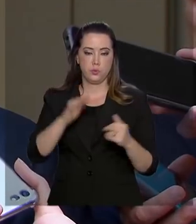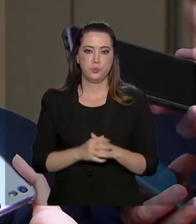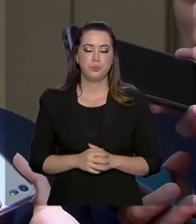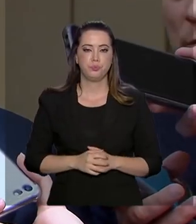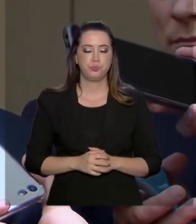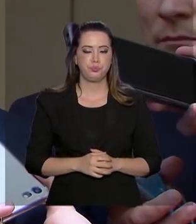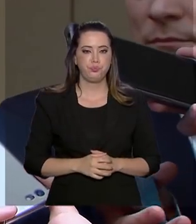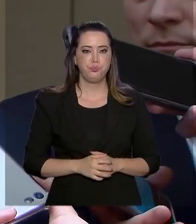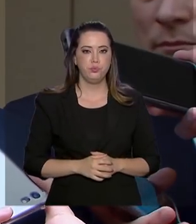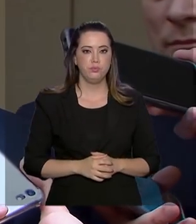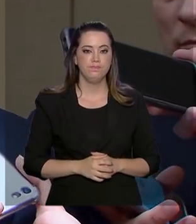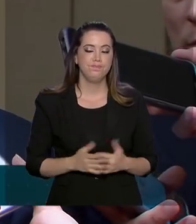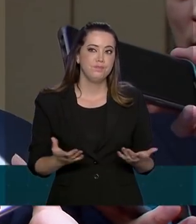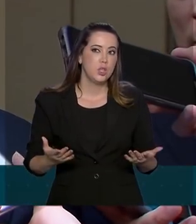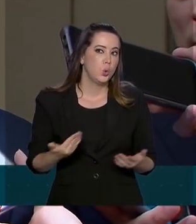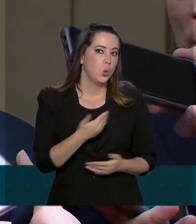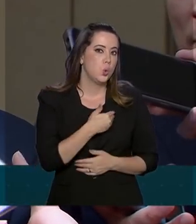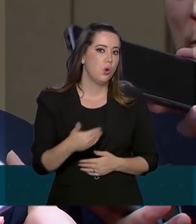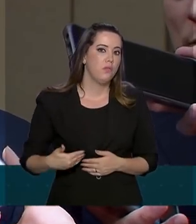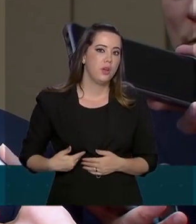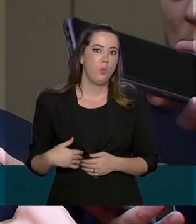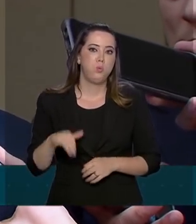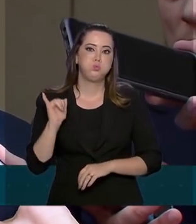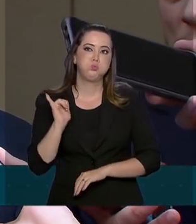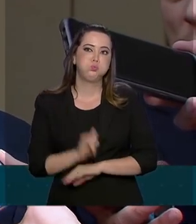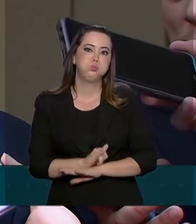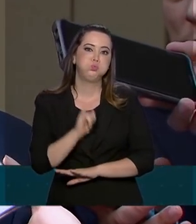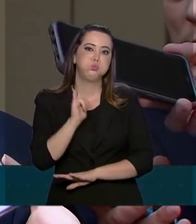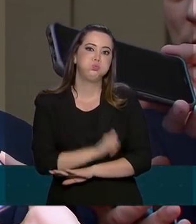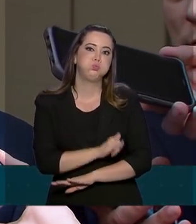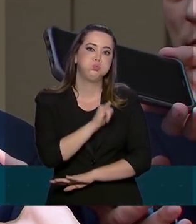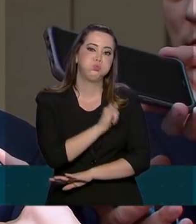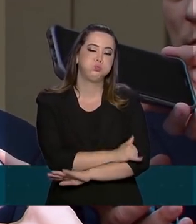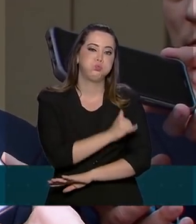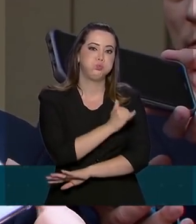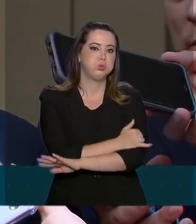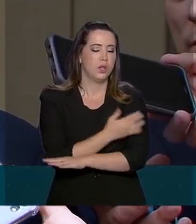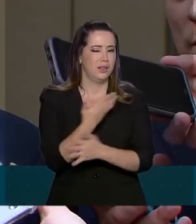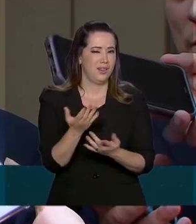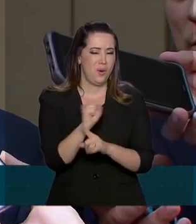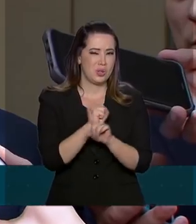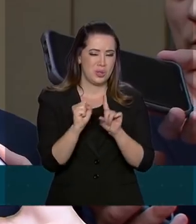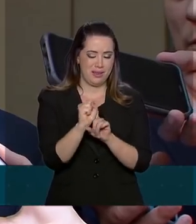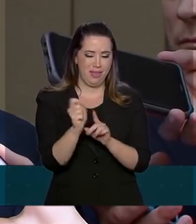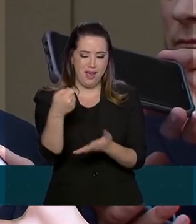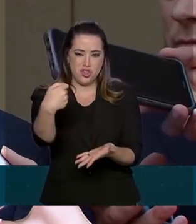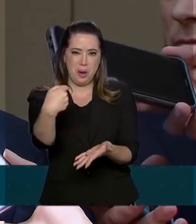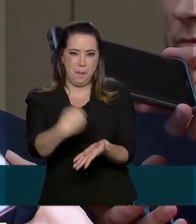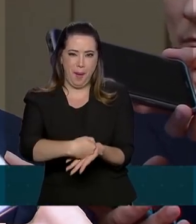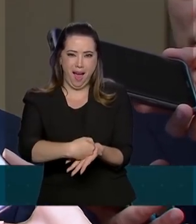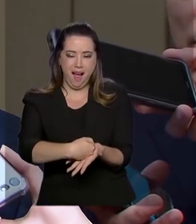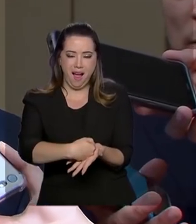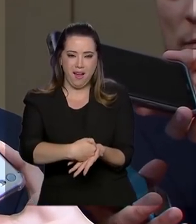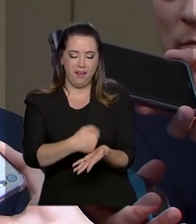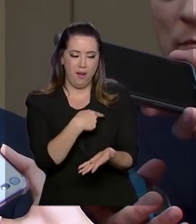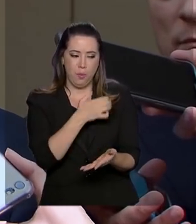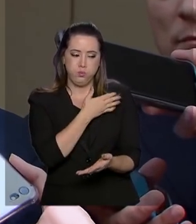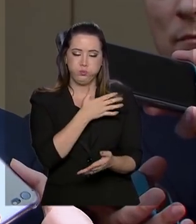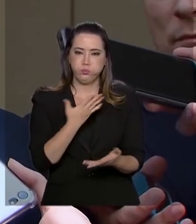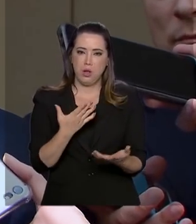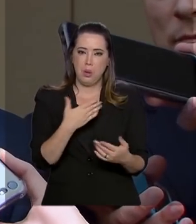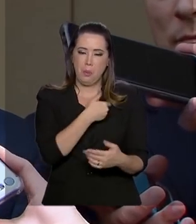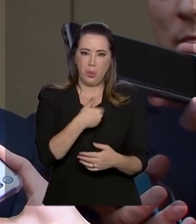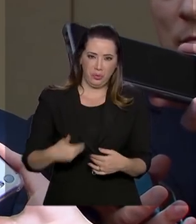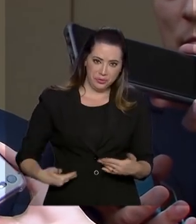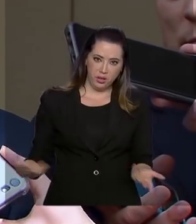Nós temos um Estado muito obeso, e a sociedade que paga os impostos para manutenir esse Estado não está